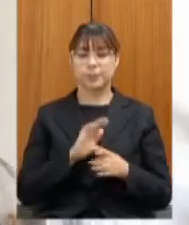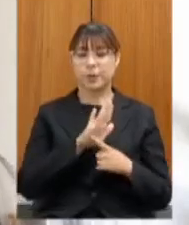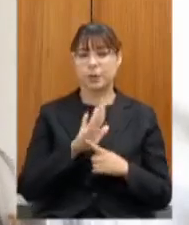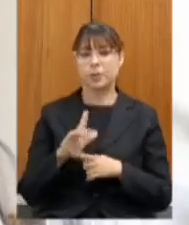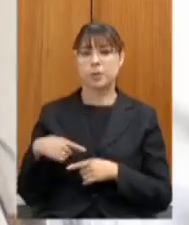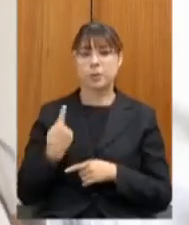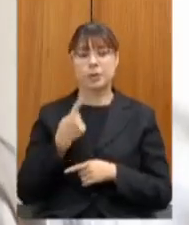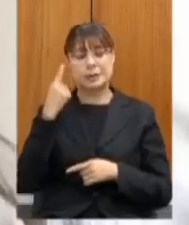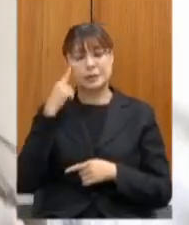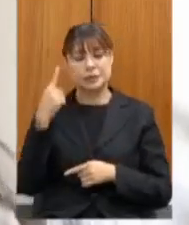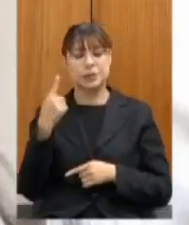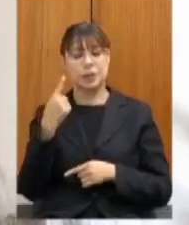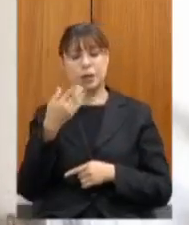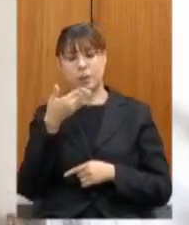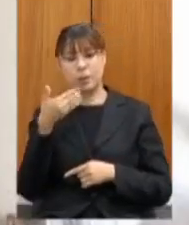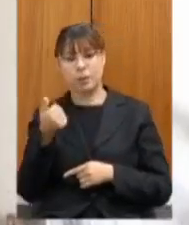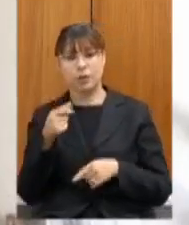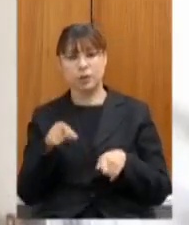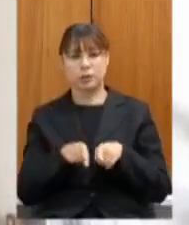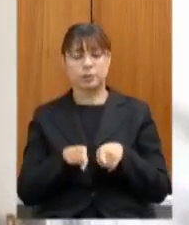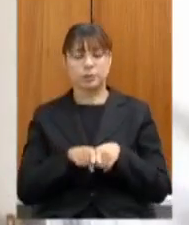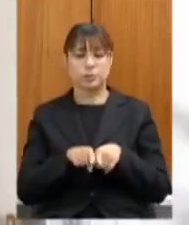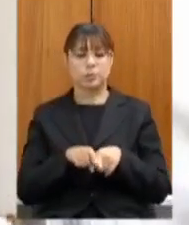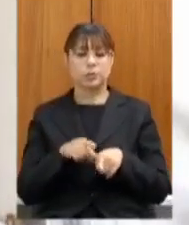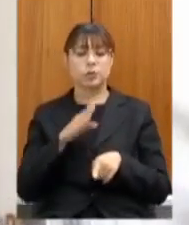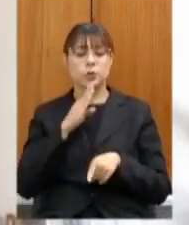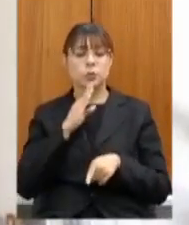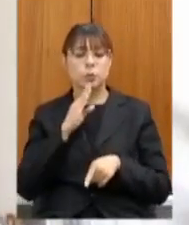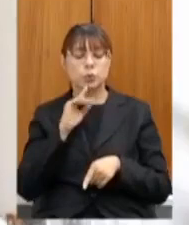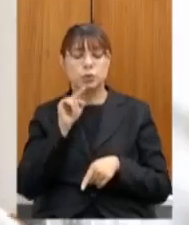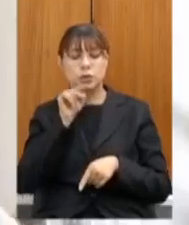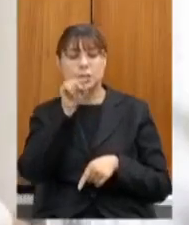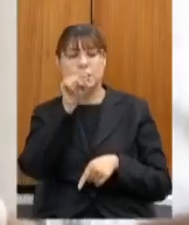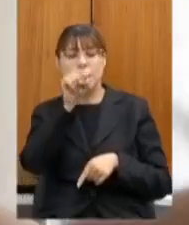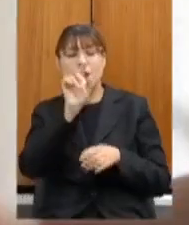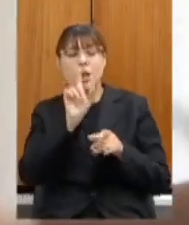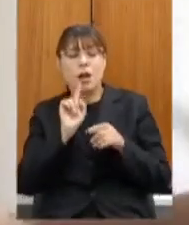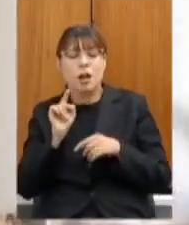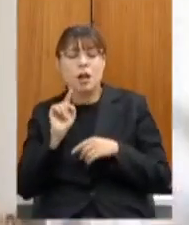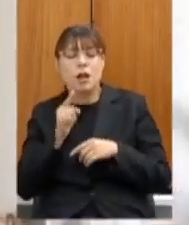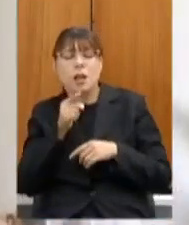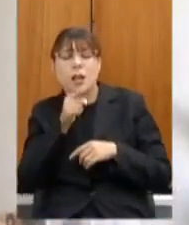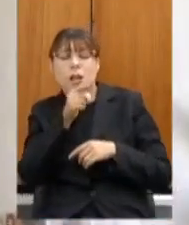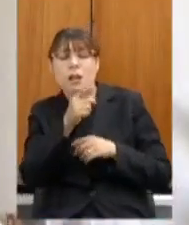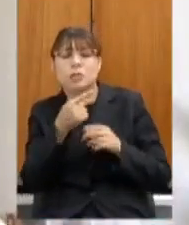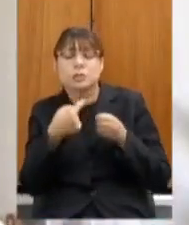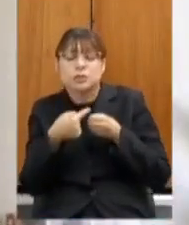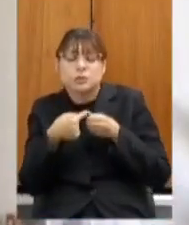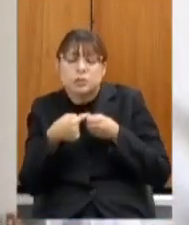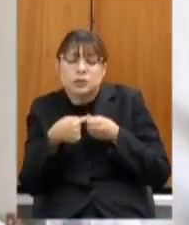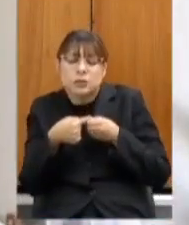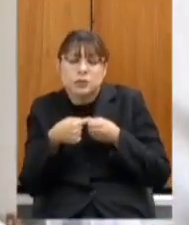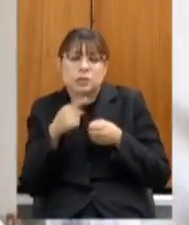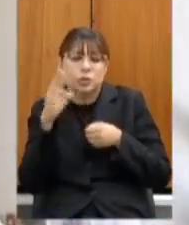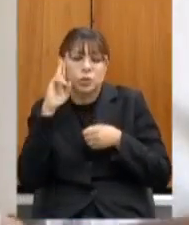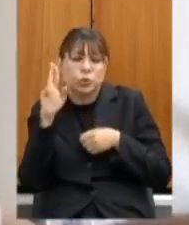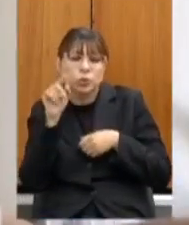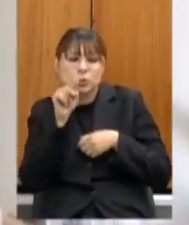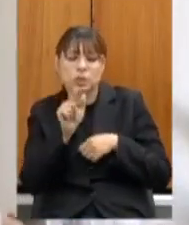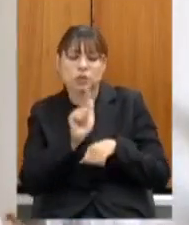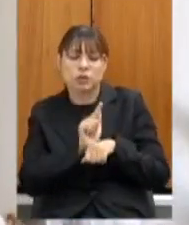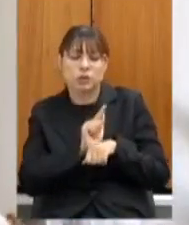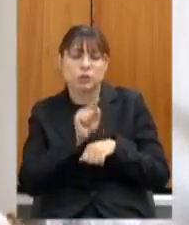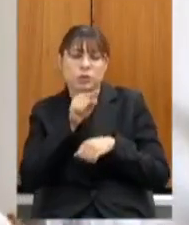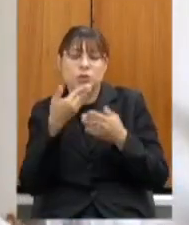as melhores ideias ouvir o gestor lá no município lá no interior né o diretor lá